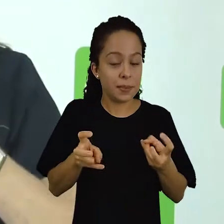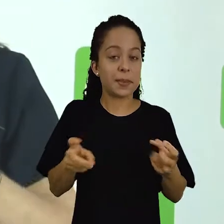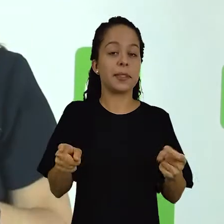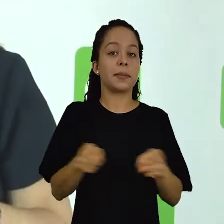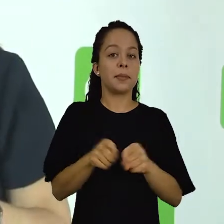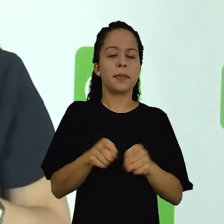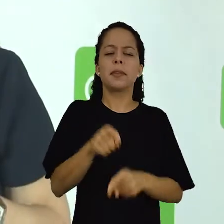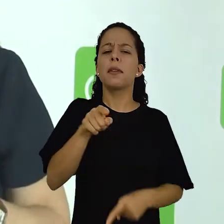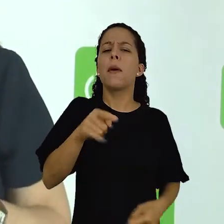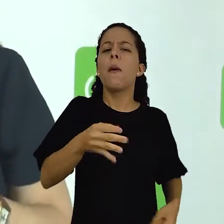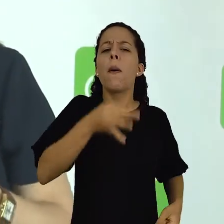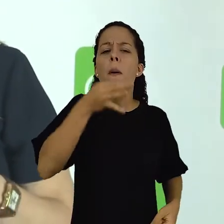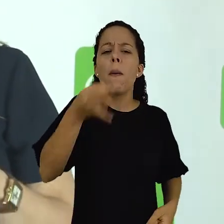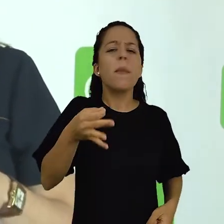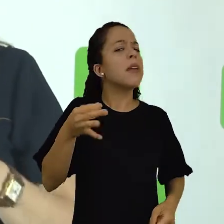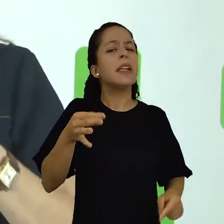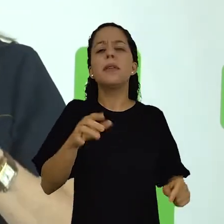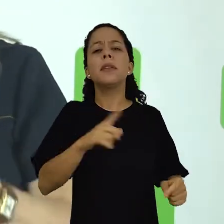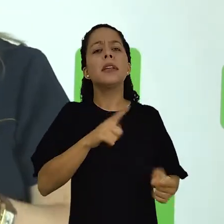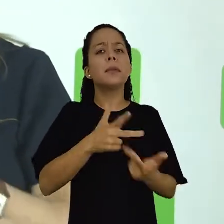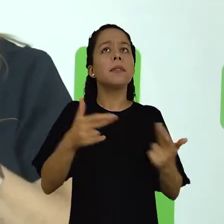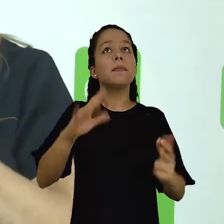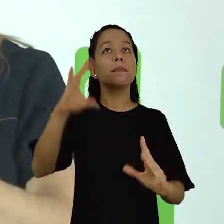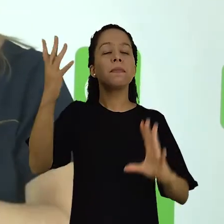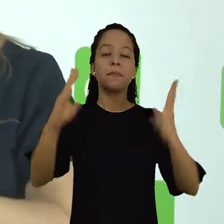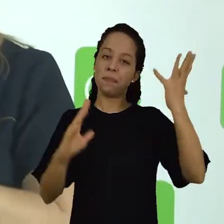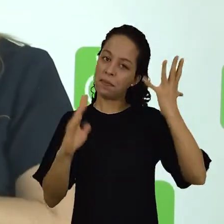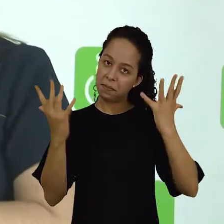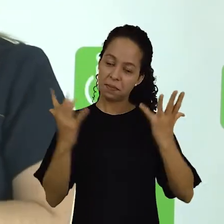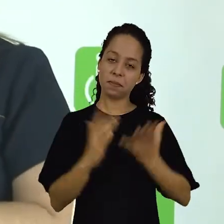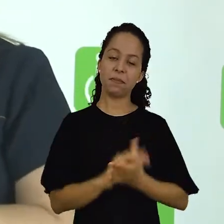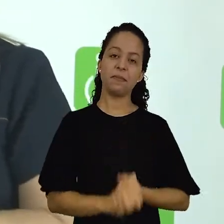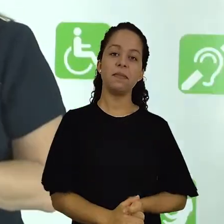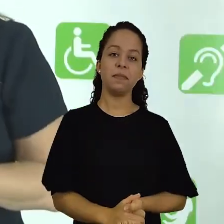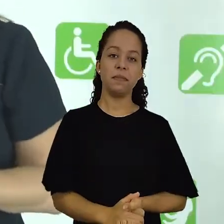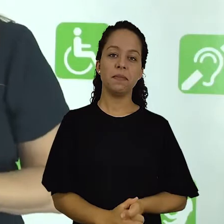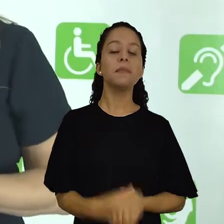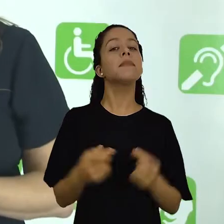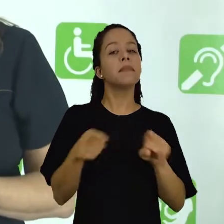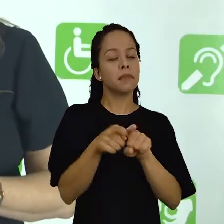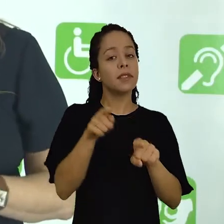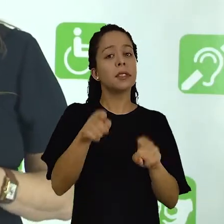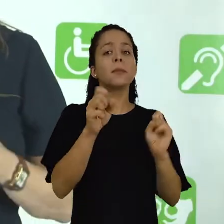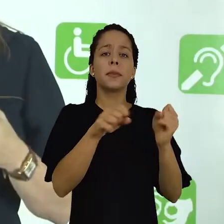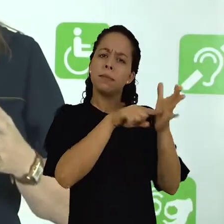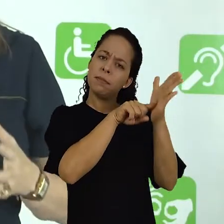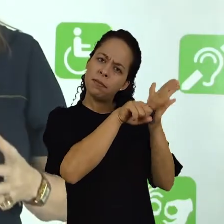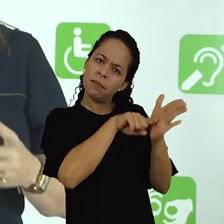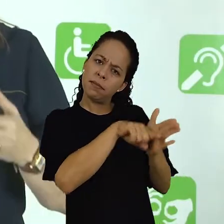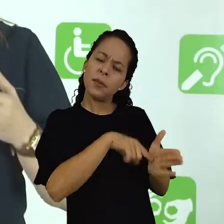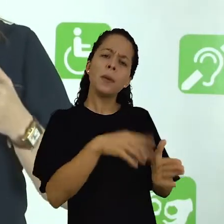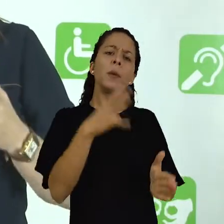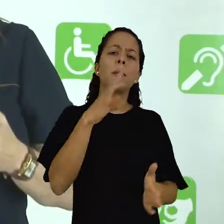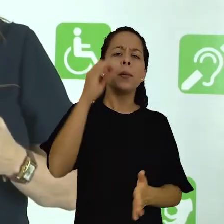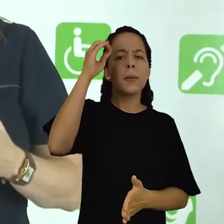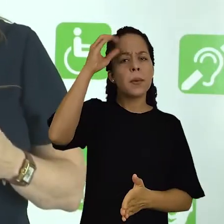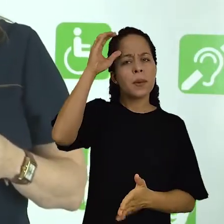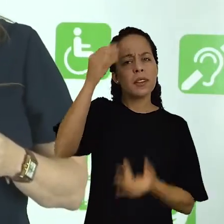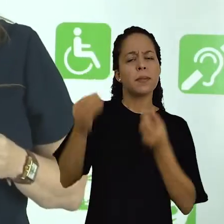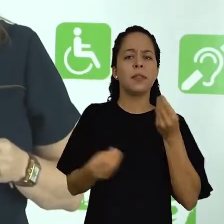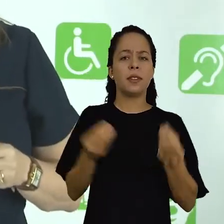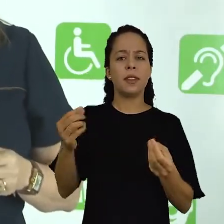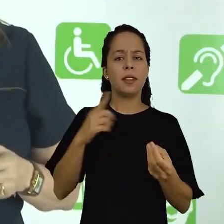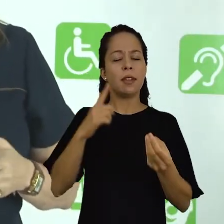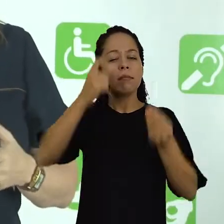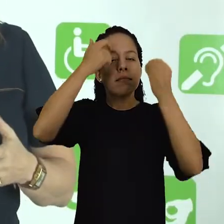percepção, qual é a sua opinião sobre determinados fatos. Também você pode buscar conhecimento